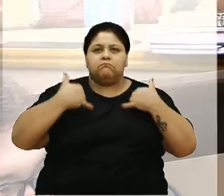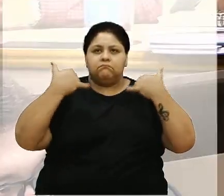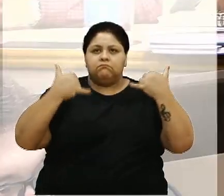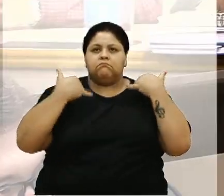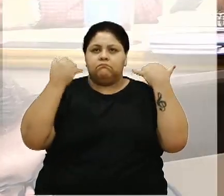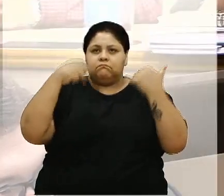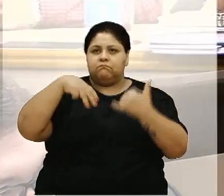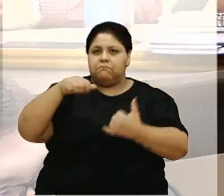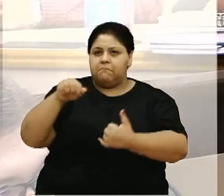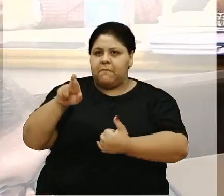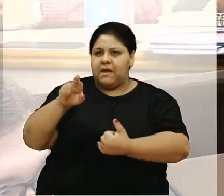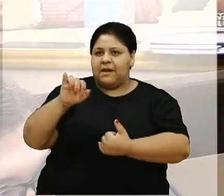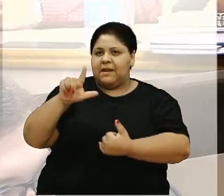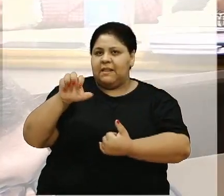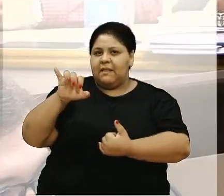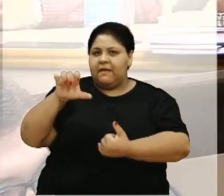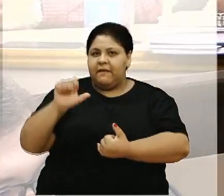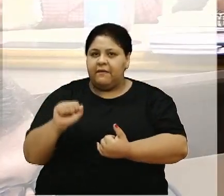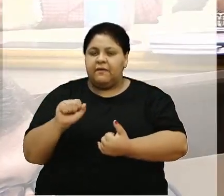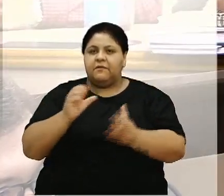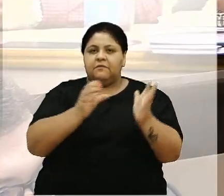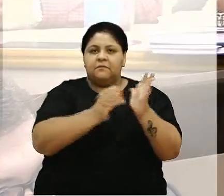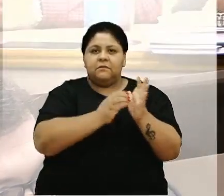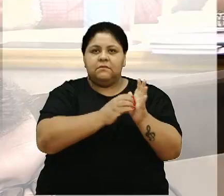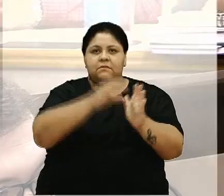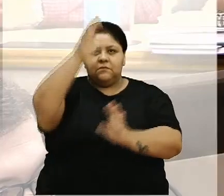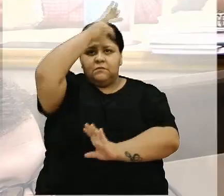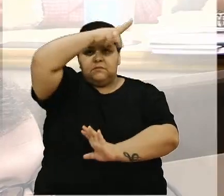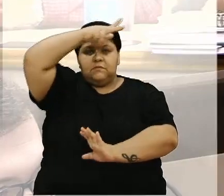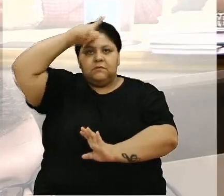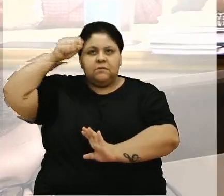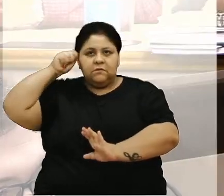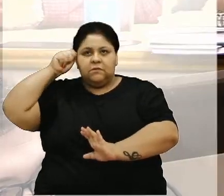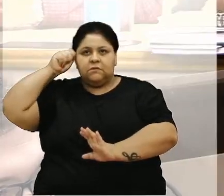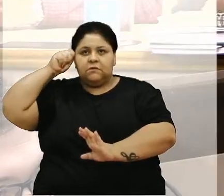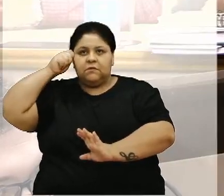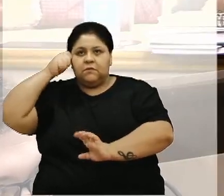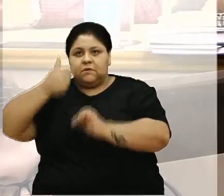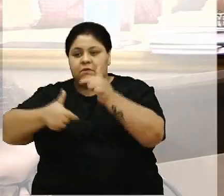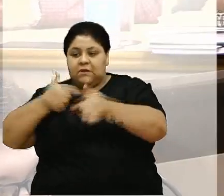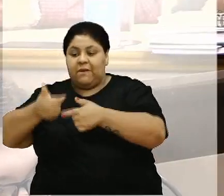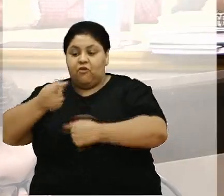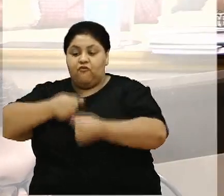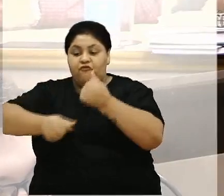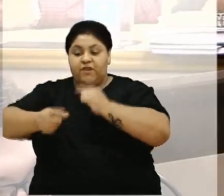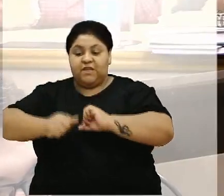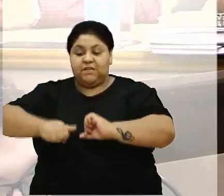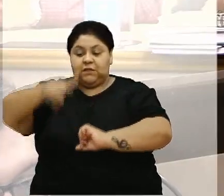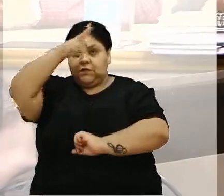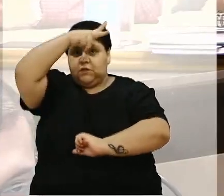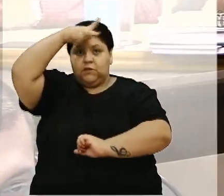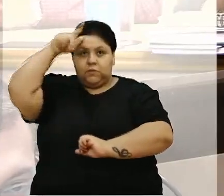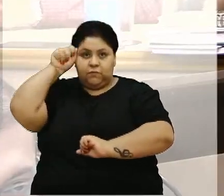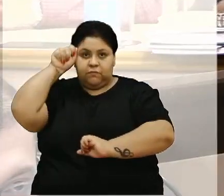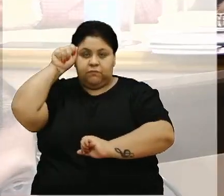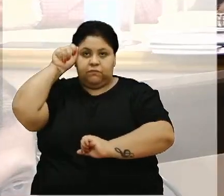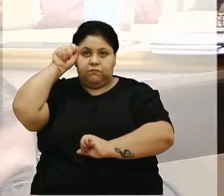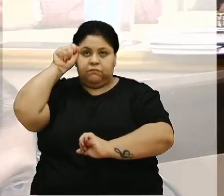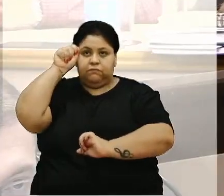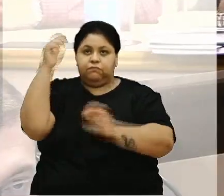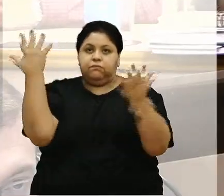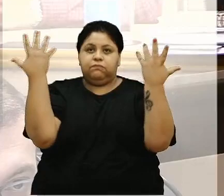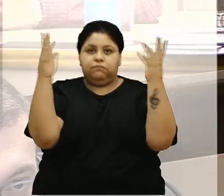Marileia Bueno, servidora municipal lotada no financeiro do gabinete do prefeito, a de Lodinomênico. Então,